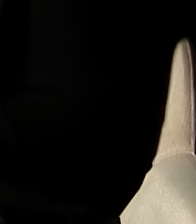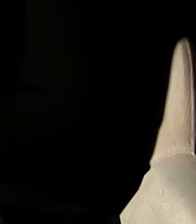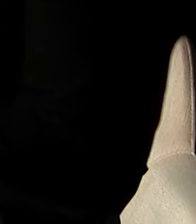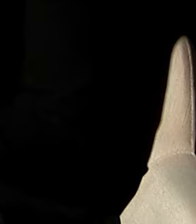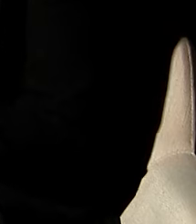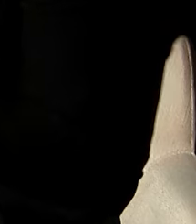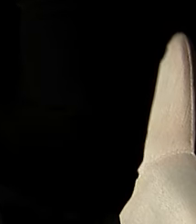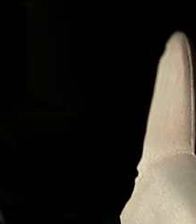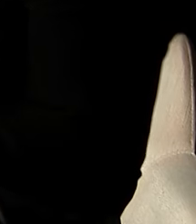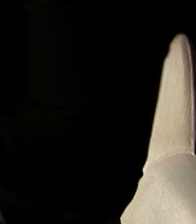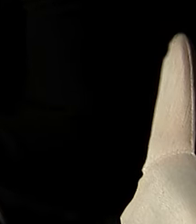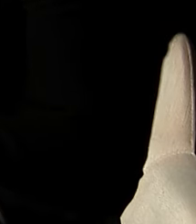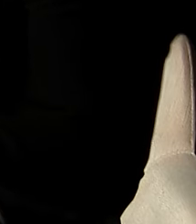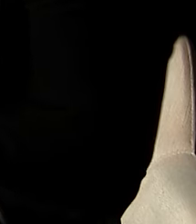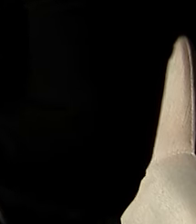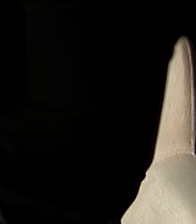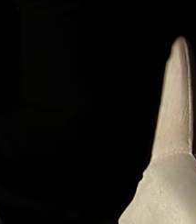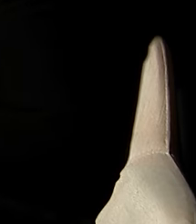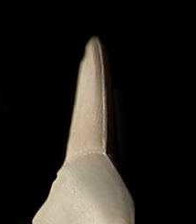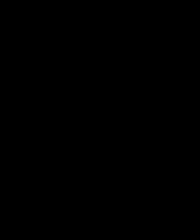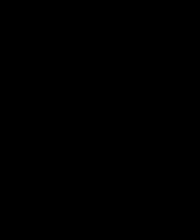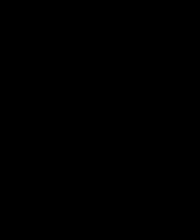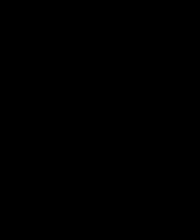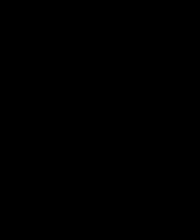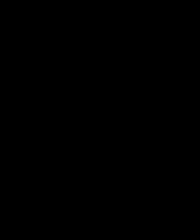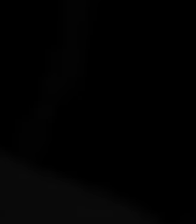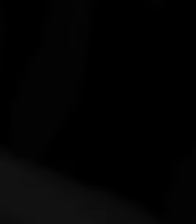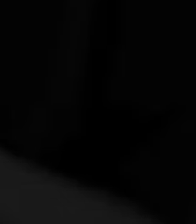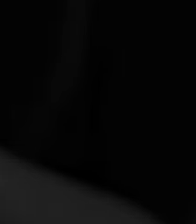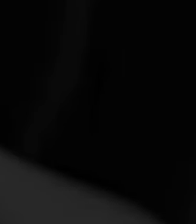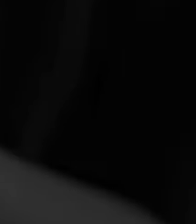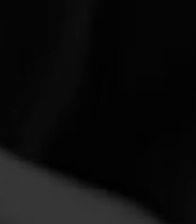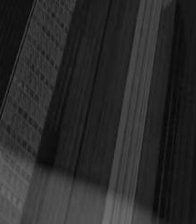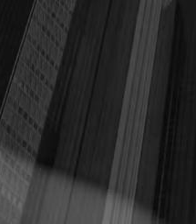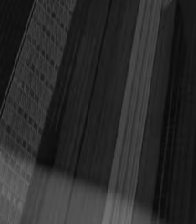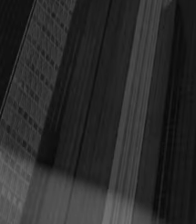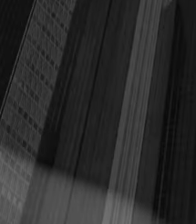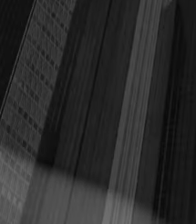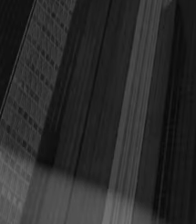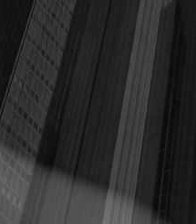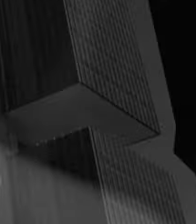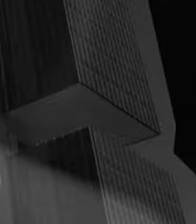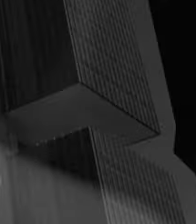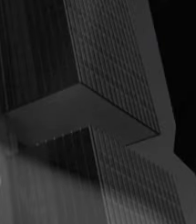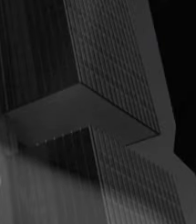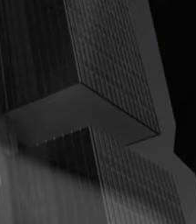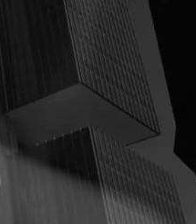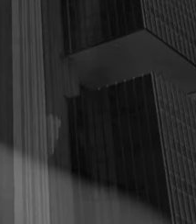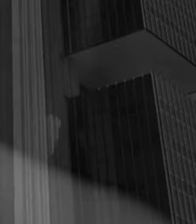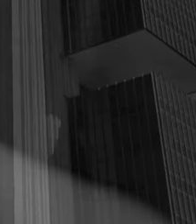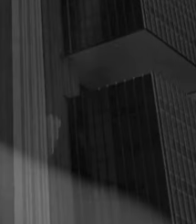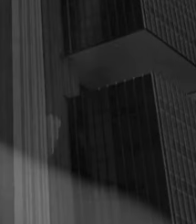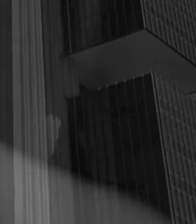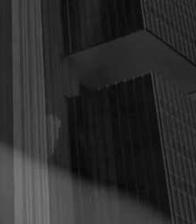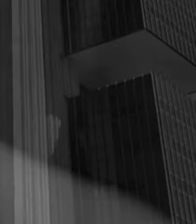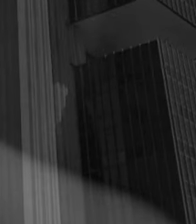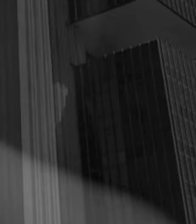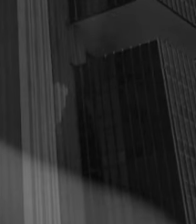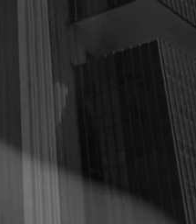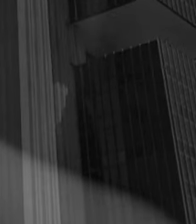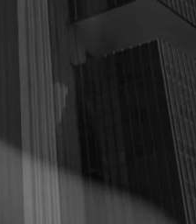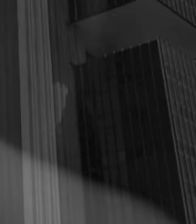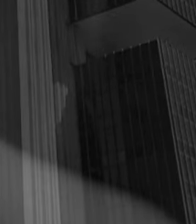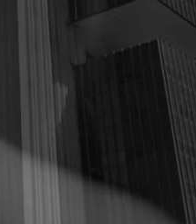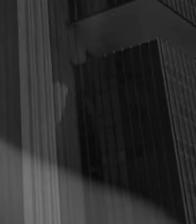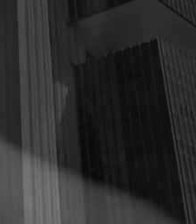cartão de crédito, consignados e empréstimos Segundo o Banco Central, é considerado endividado de risco